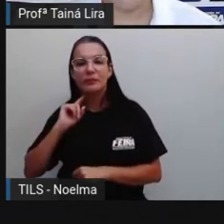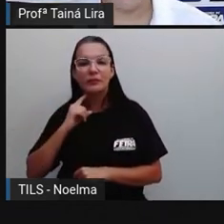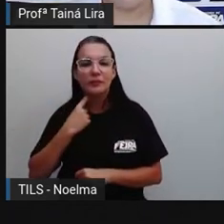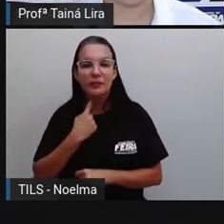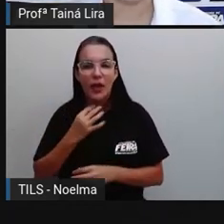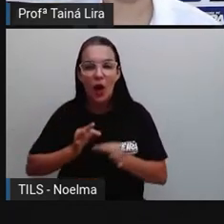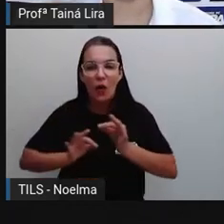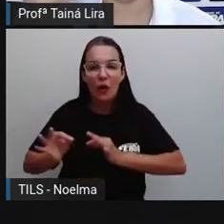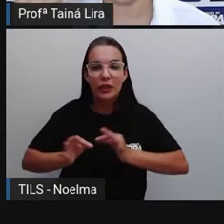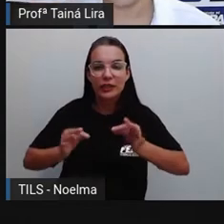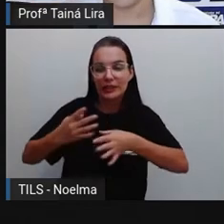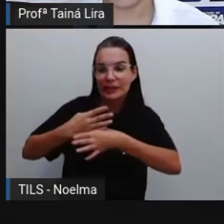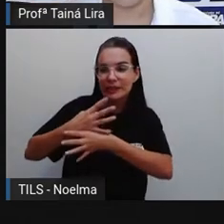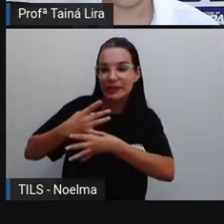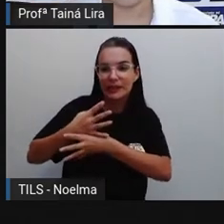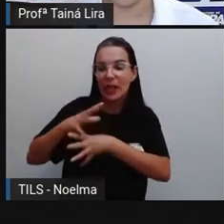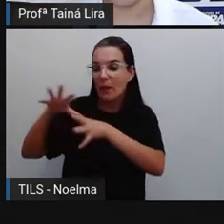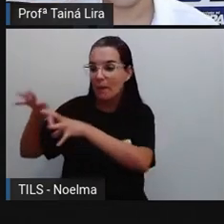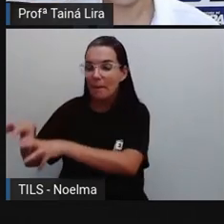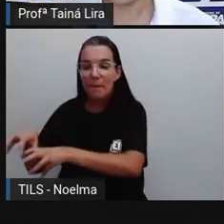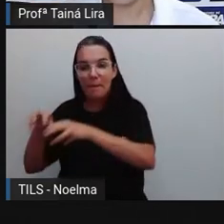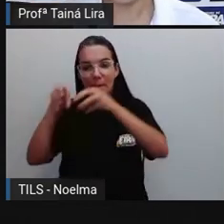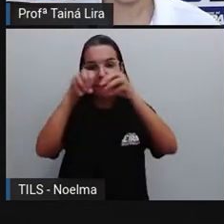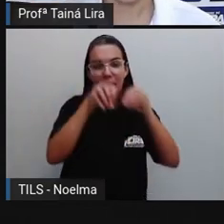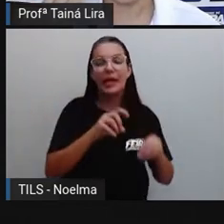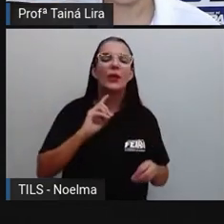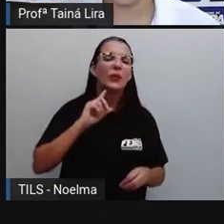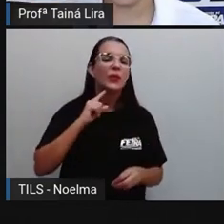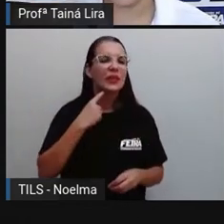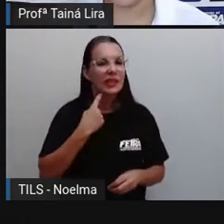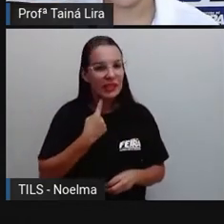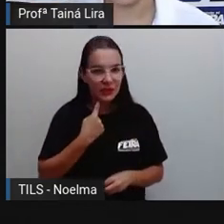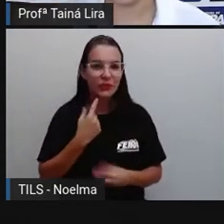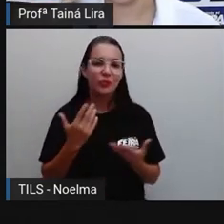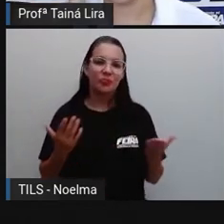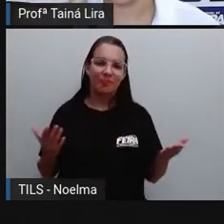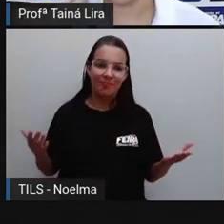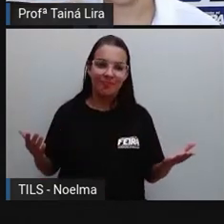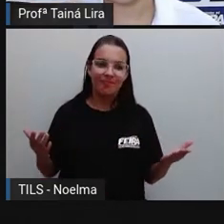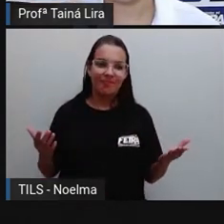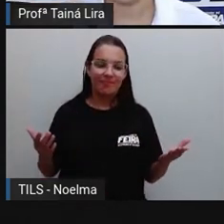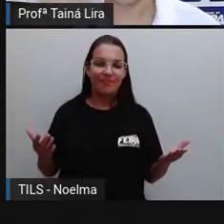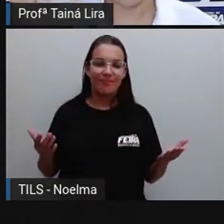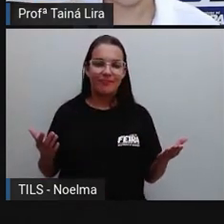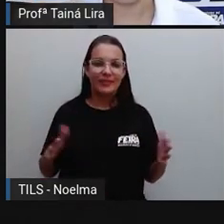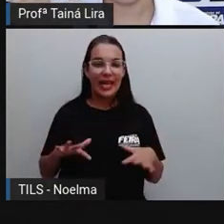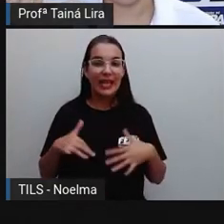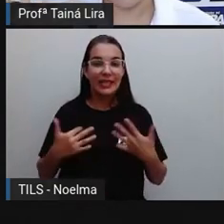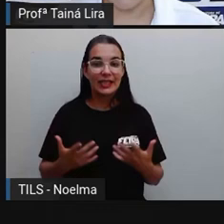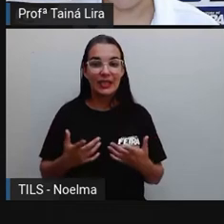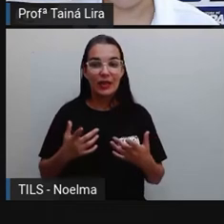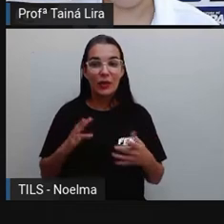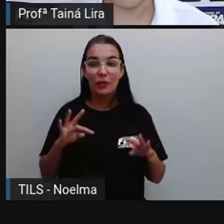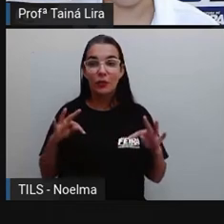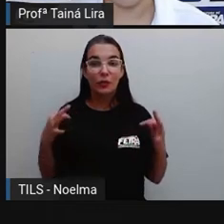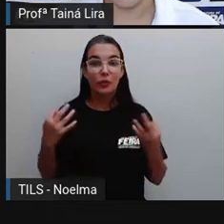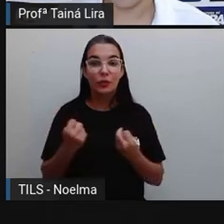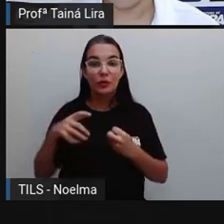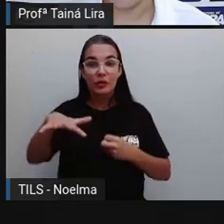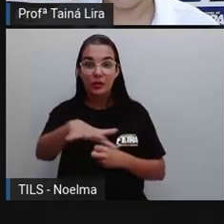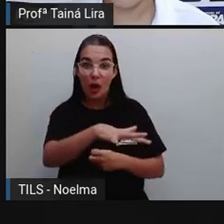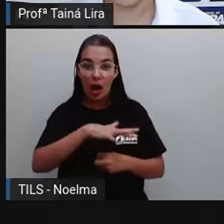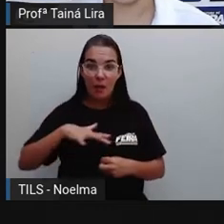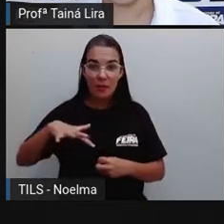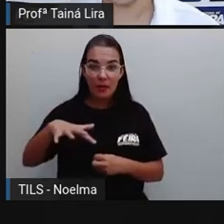limpeza da cidade, coleta de lixo, tá? Ninguém quer estar em um ambiente, não é, com